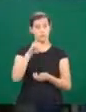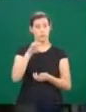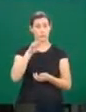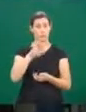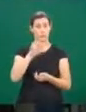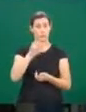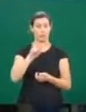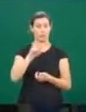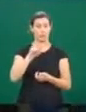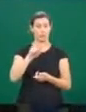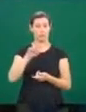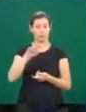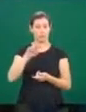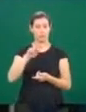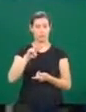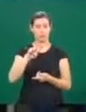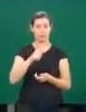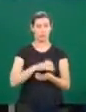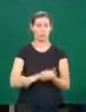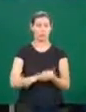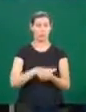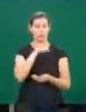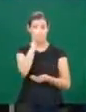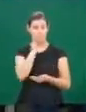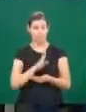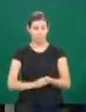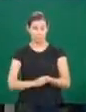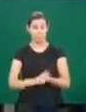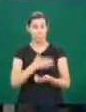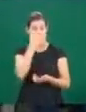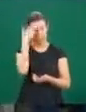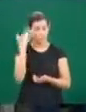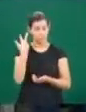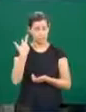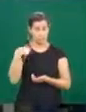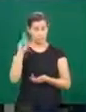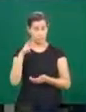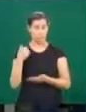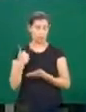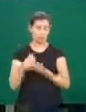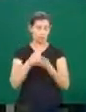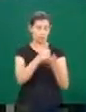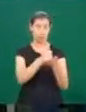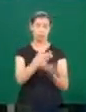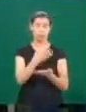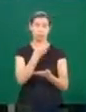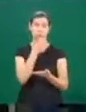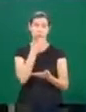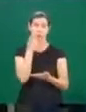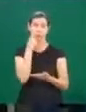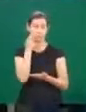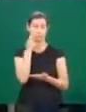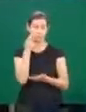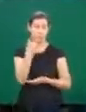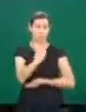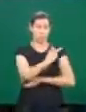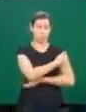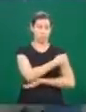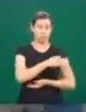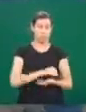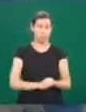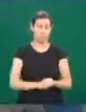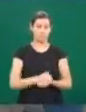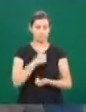contra a raiva. É uma vacina fornecida gratuitamente, então que os proprietários dos animais procurem a gente para estar realizando a